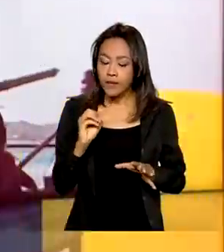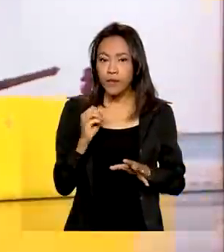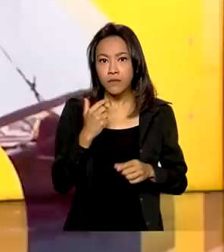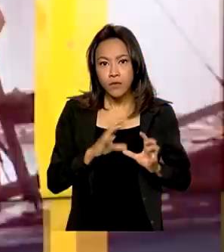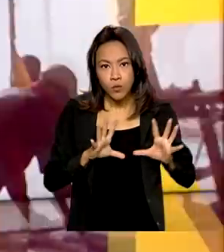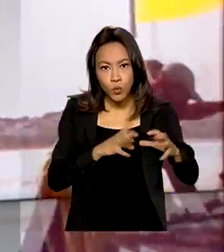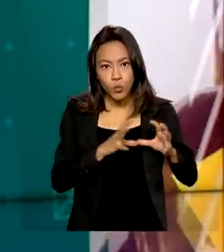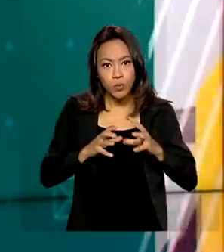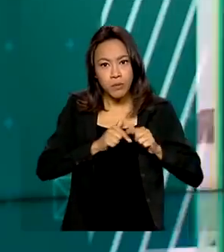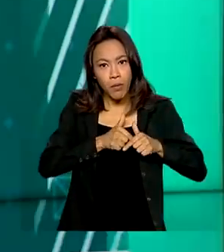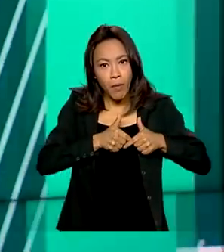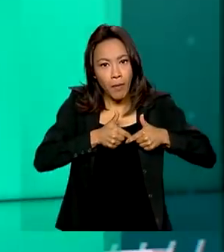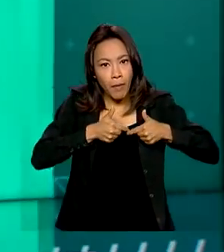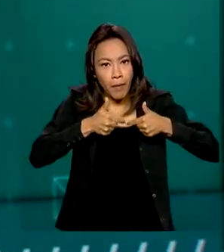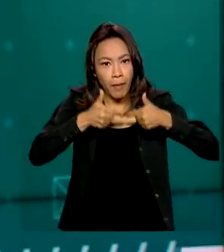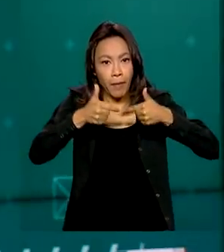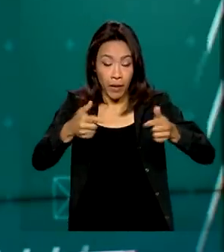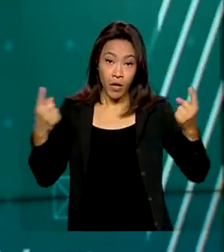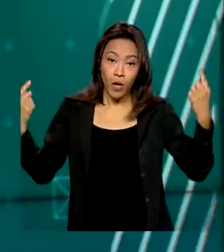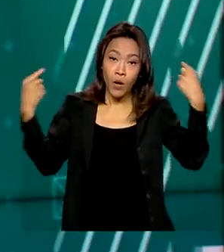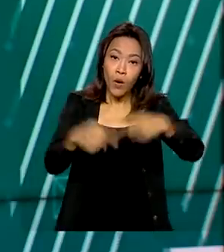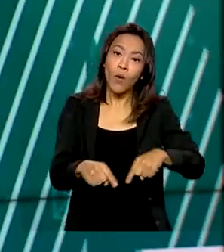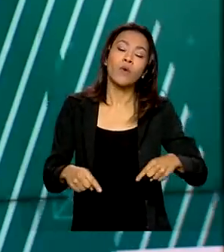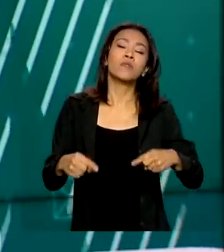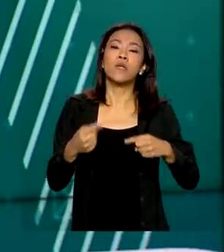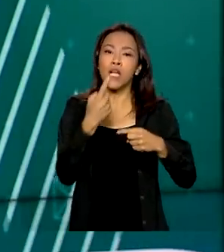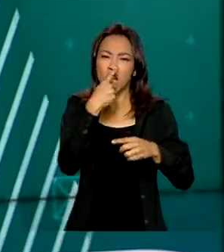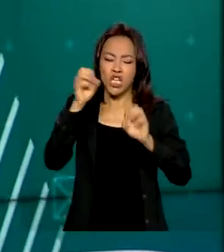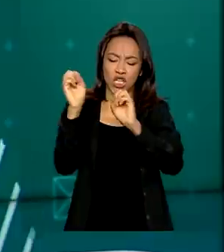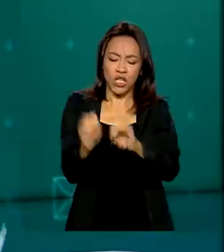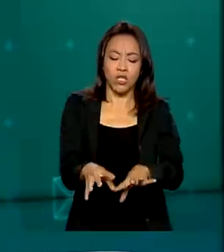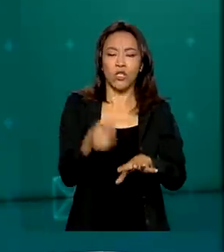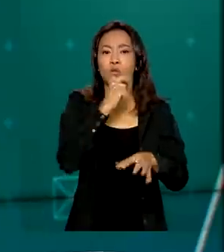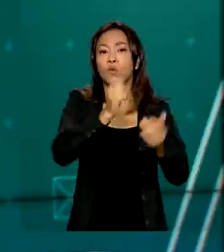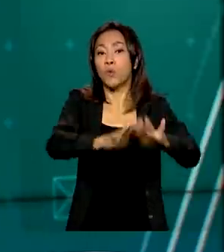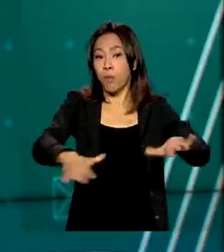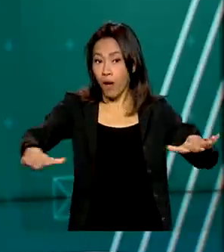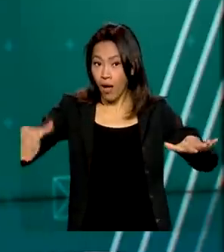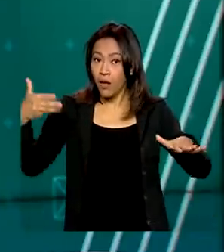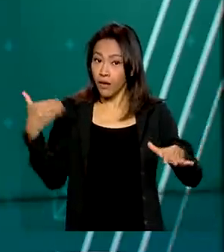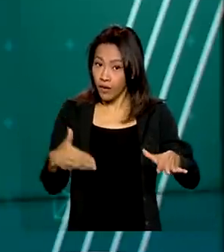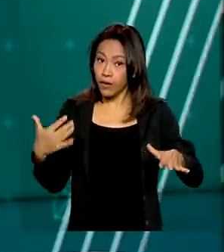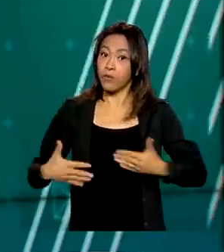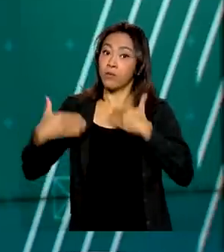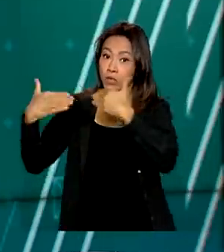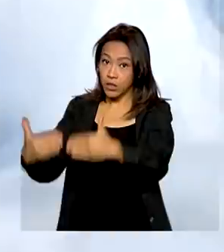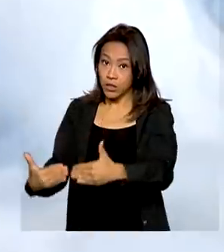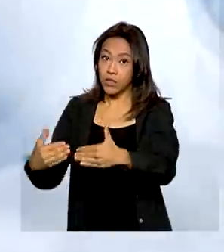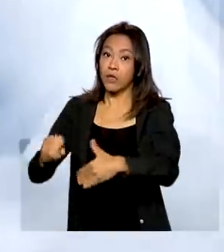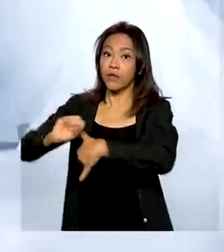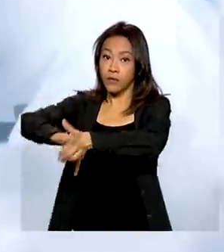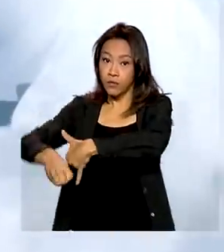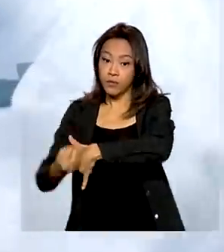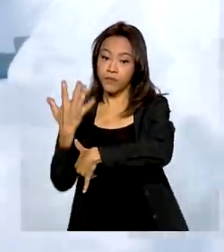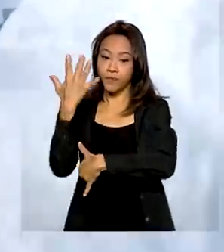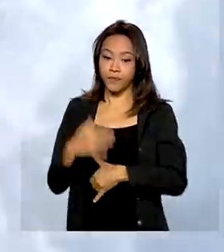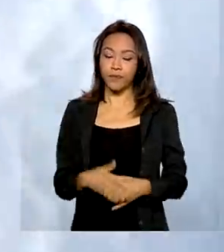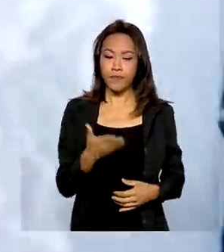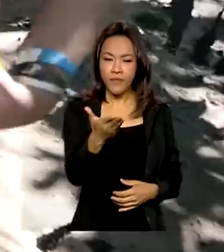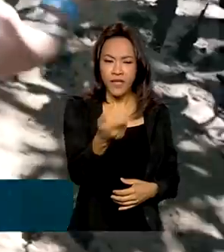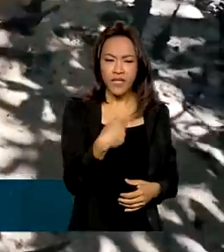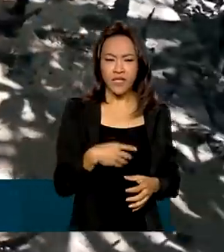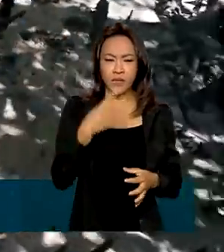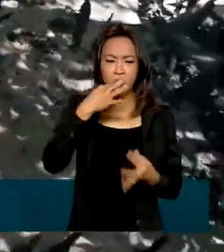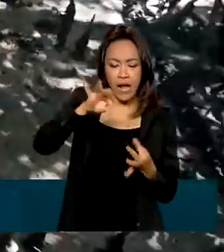do Plano Nacional de Combate ao Lixo no Mar do Ministério do Meio Ambiente nos últimos três anos. Embalagens